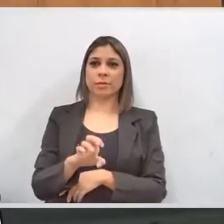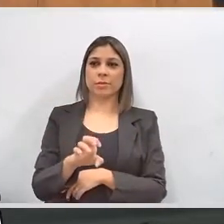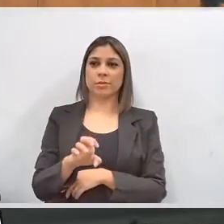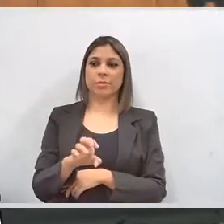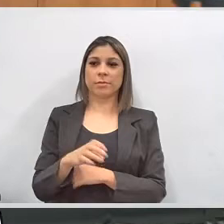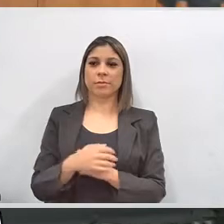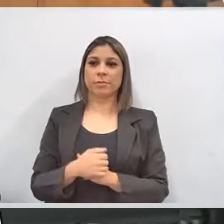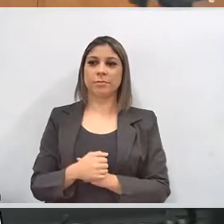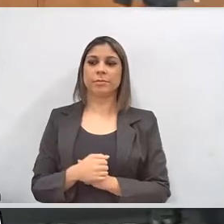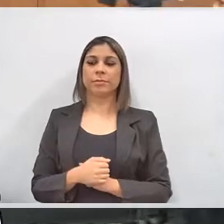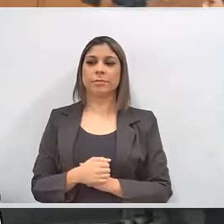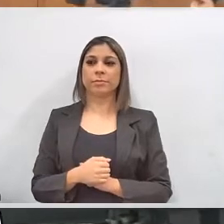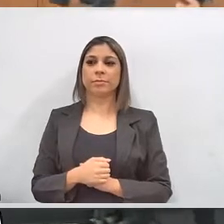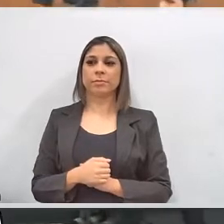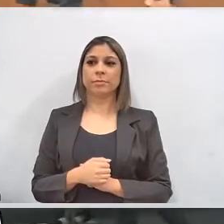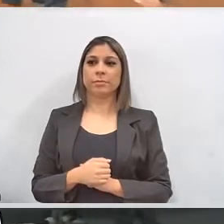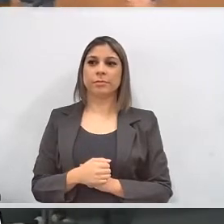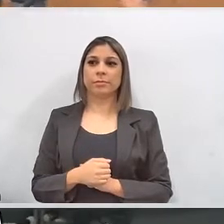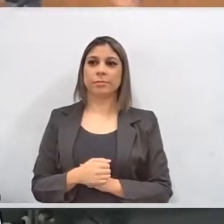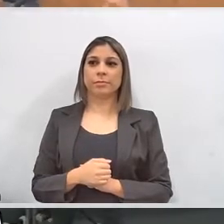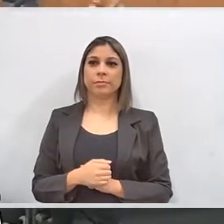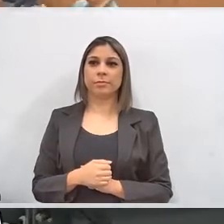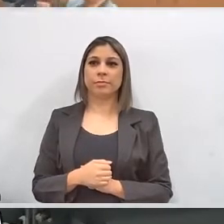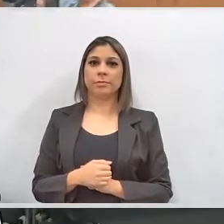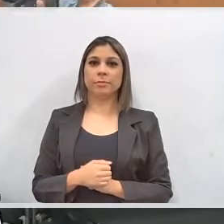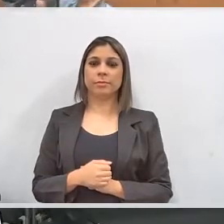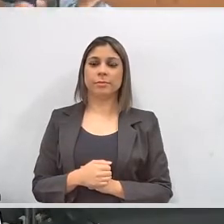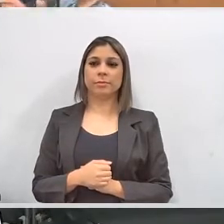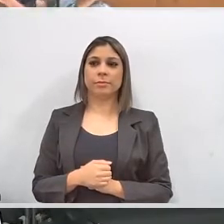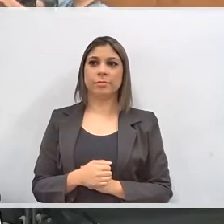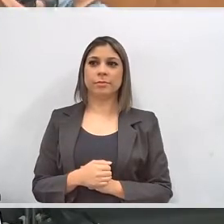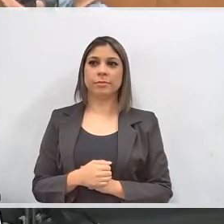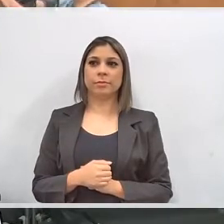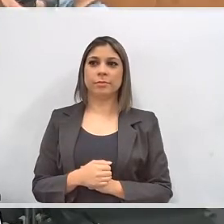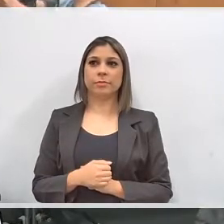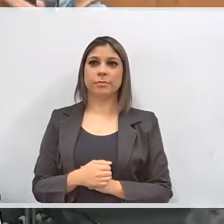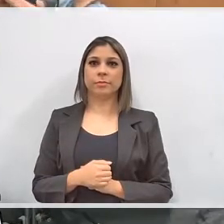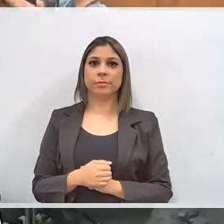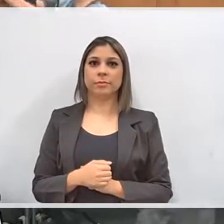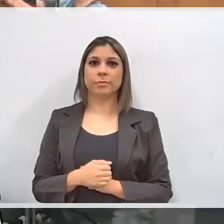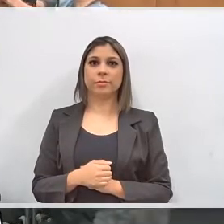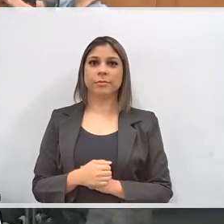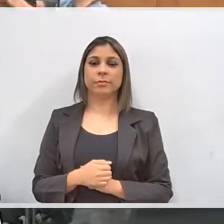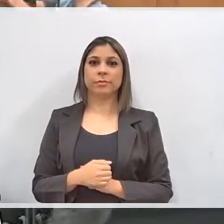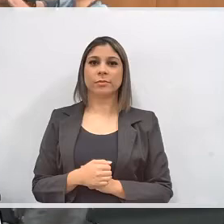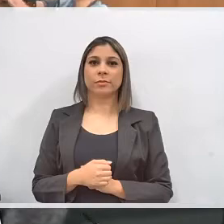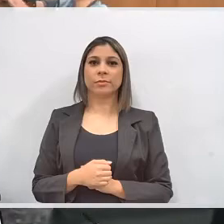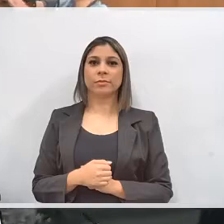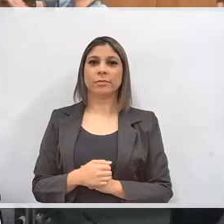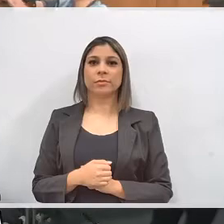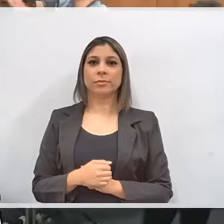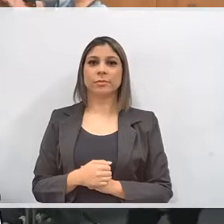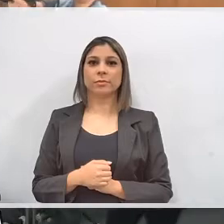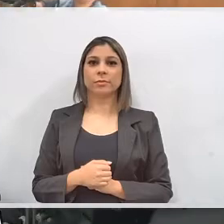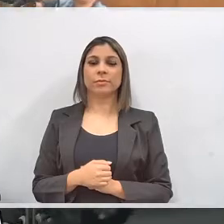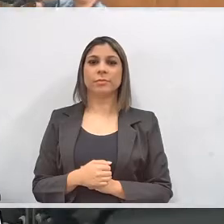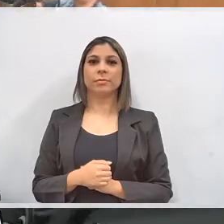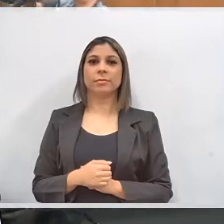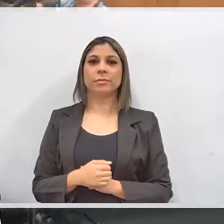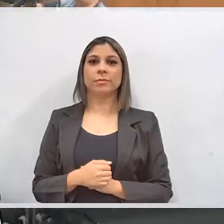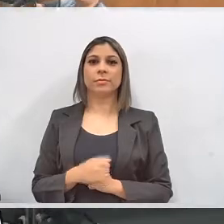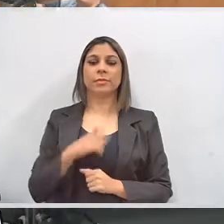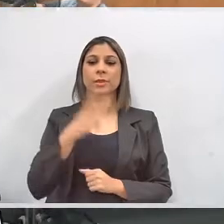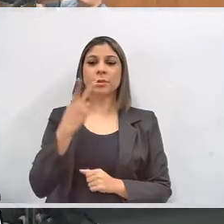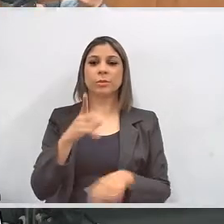ia passar para vocês. Ok. Estão se preparando. duas integrantes aqui em cima, mas aí elas já estão